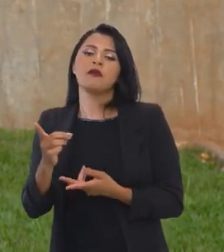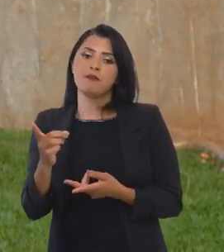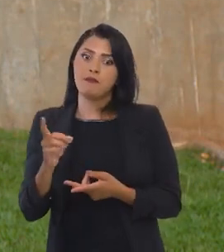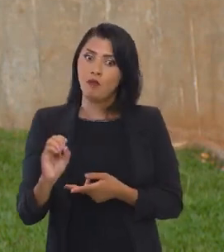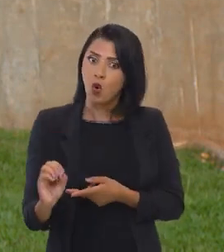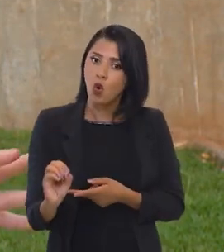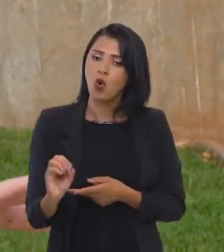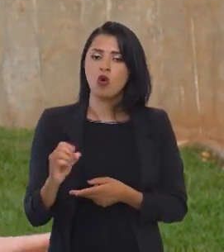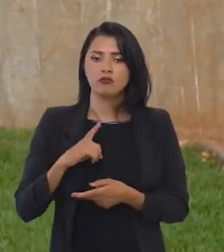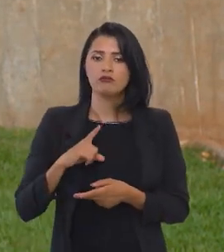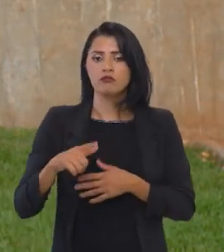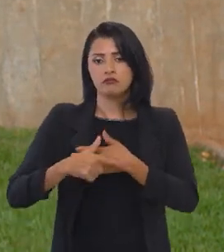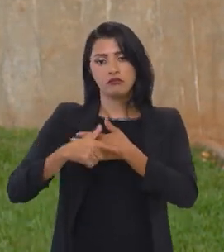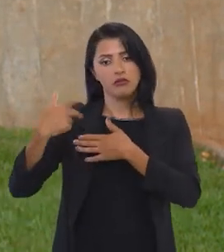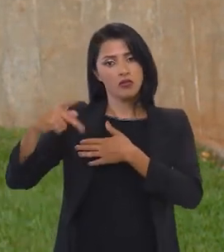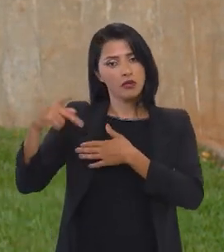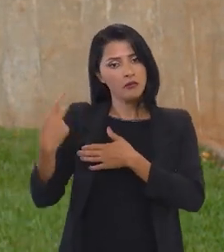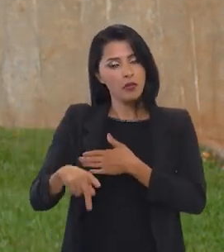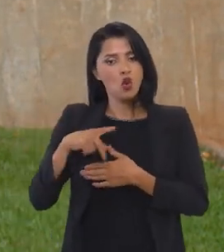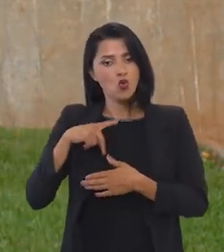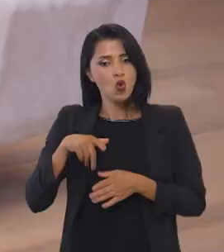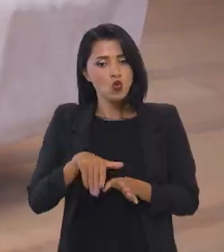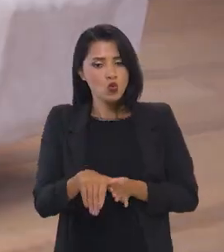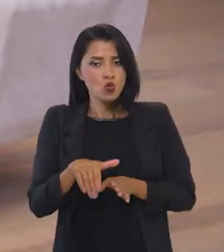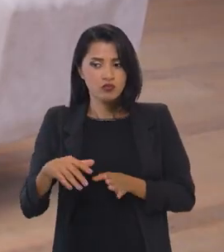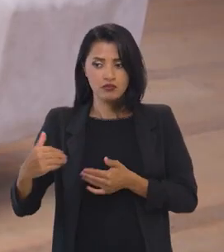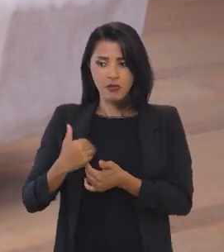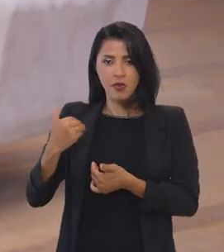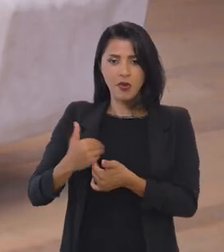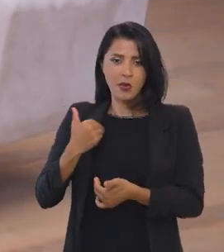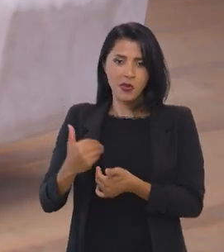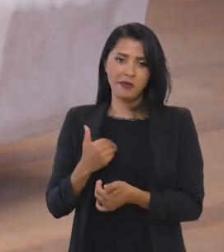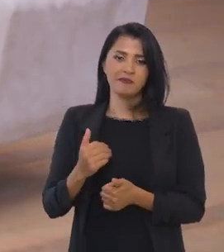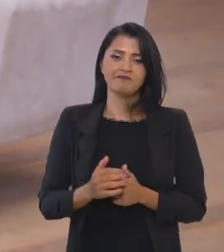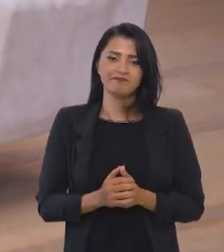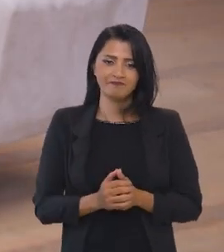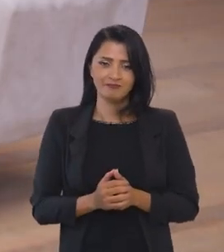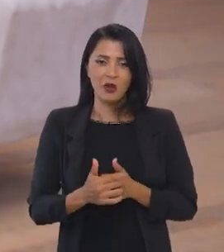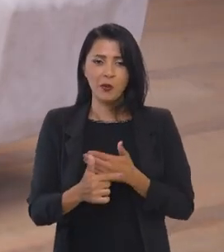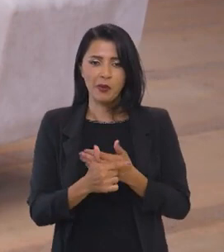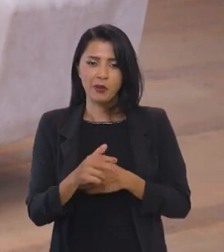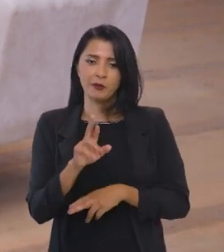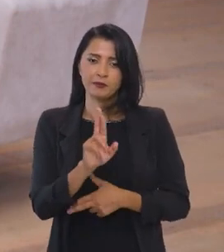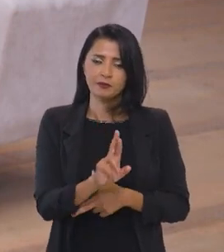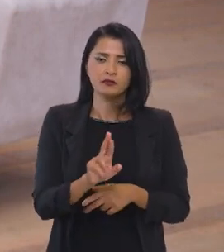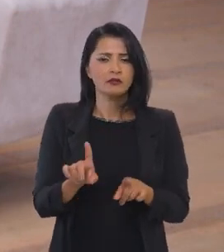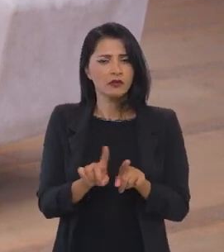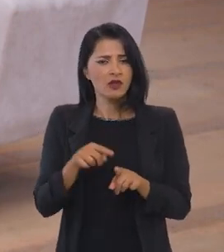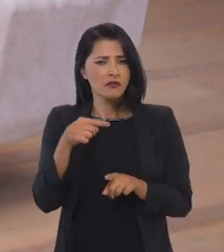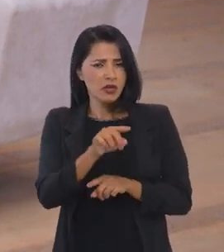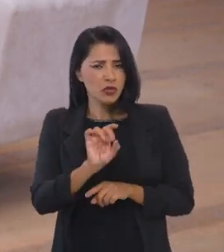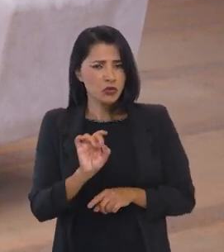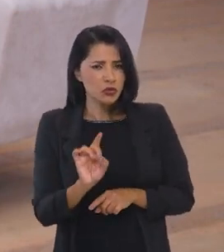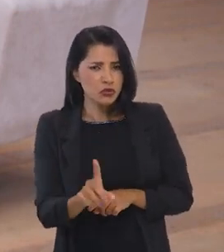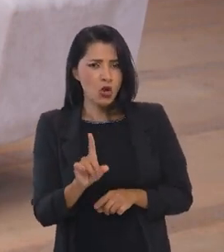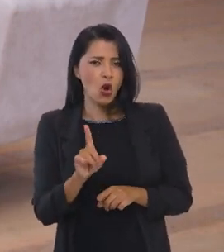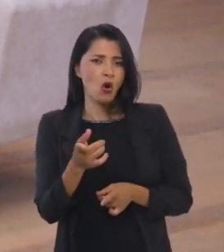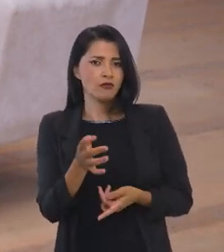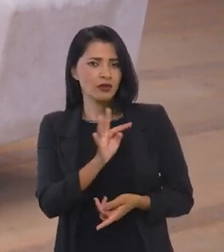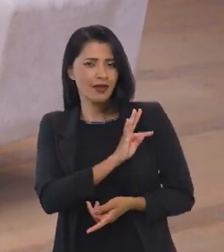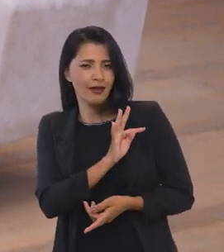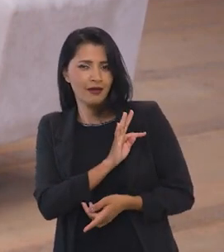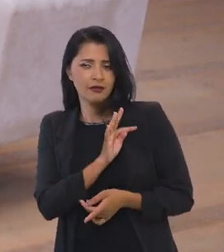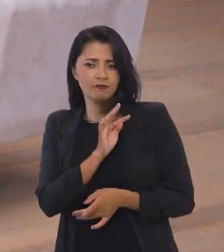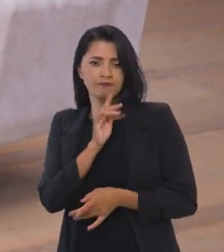Então, esse é o papel da Procuradoria enquanto consultoria jurídica do Ministério. Agora, ela também não é só